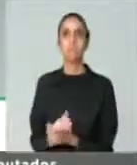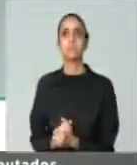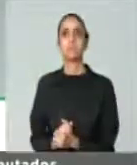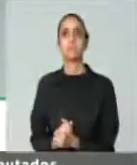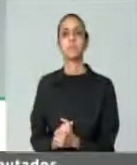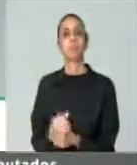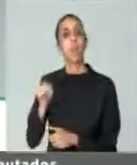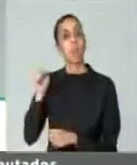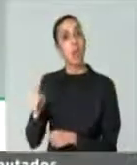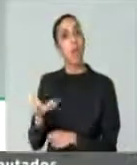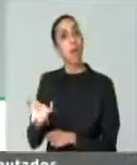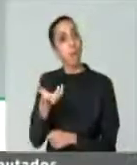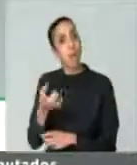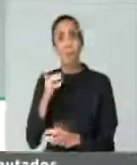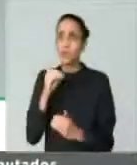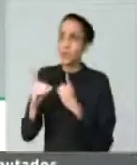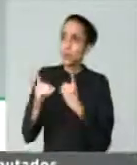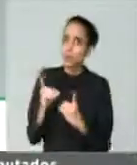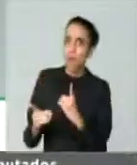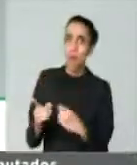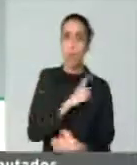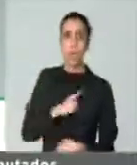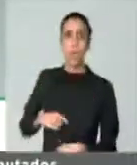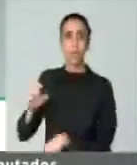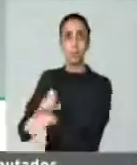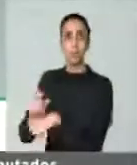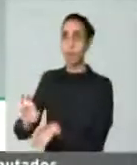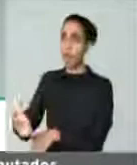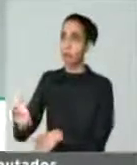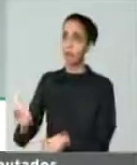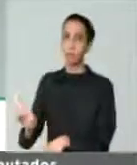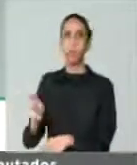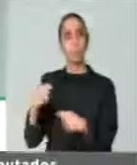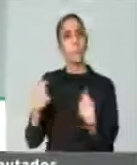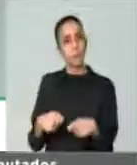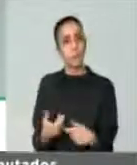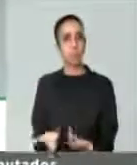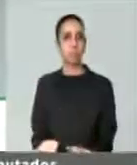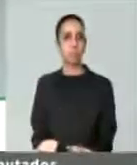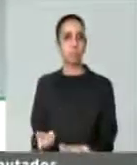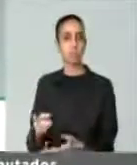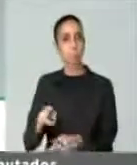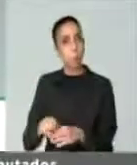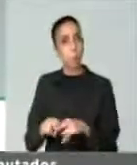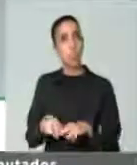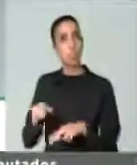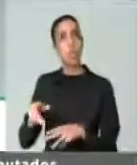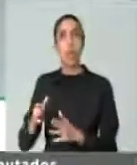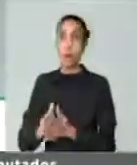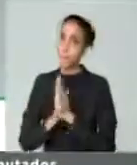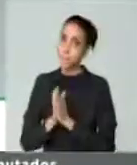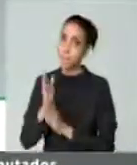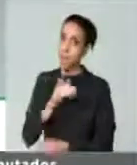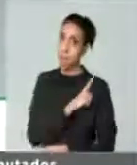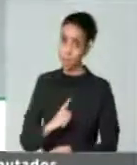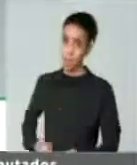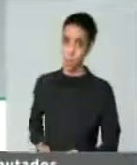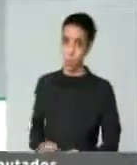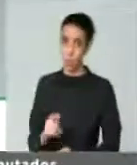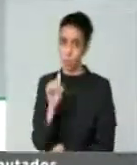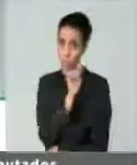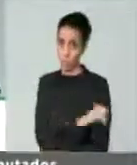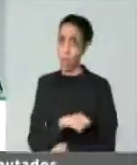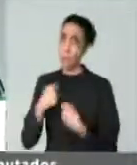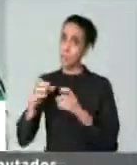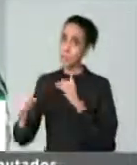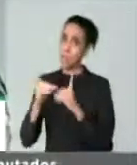diálogo e resposta do governo estadual. Por isso, o apelo ao governador Pesão para que possa dialogar